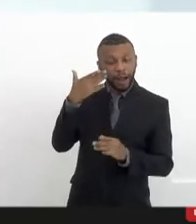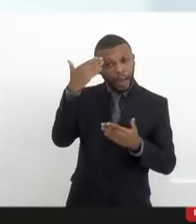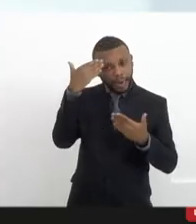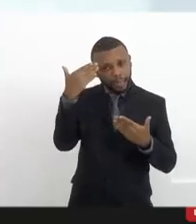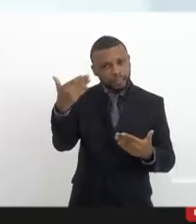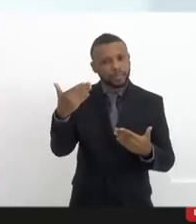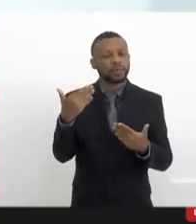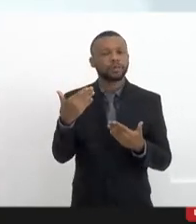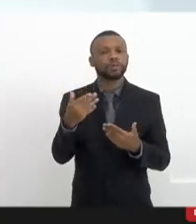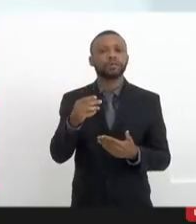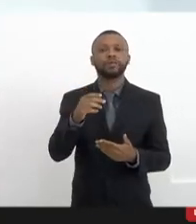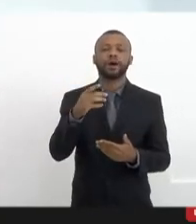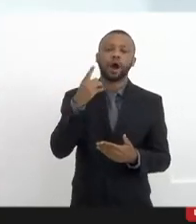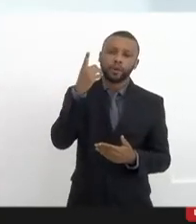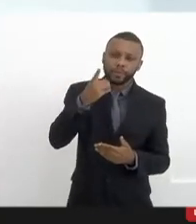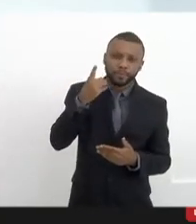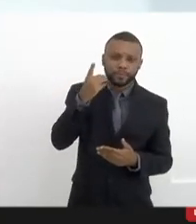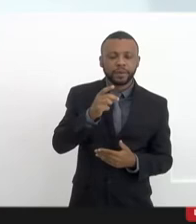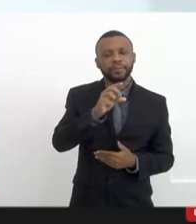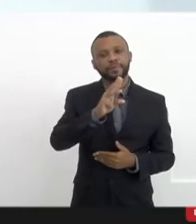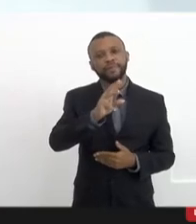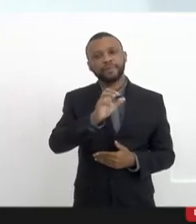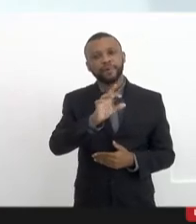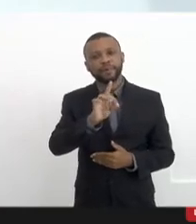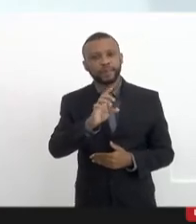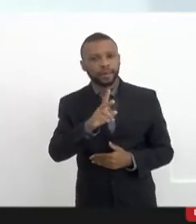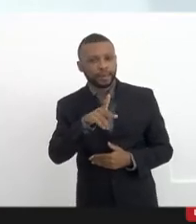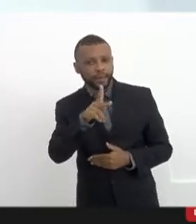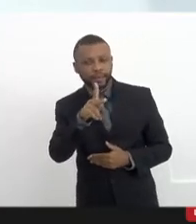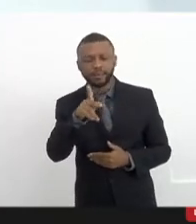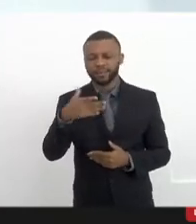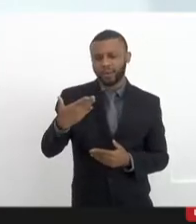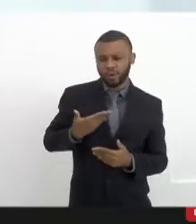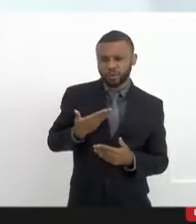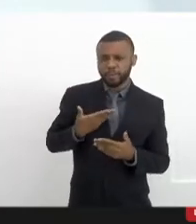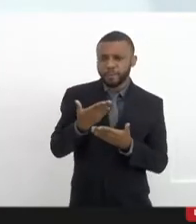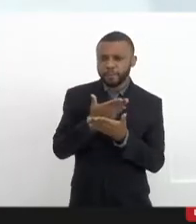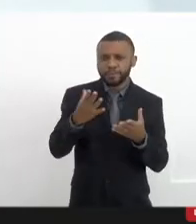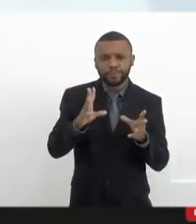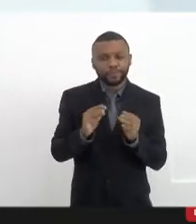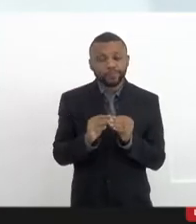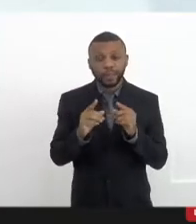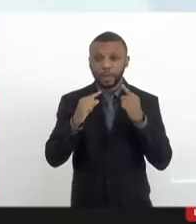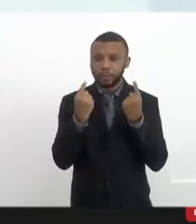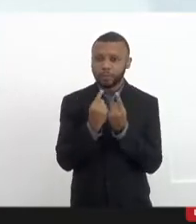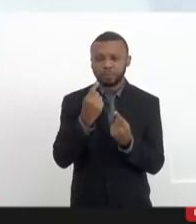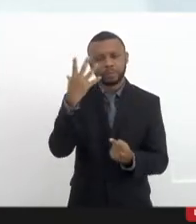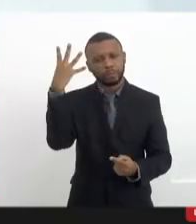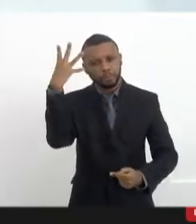ao Valdeck, aos deputados e aos companheiros presentes. Acho que estamos fazendo uma bela audiência.